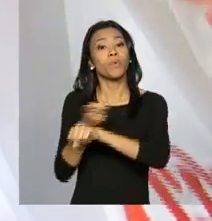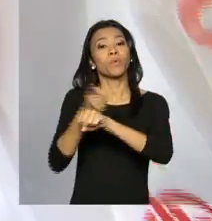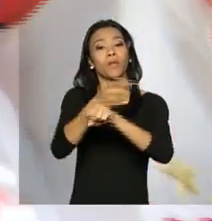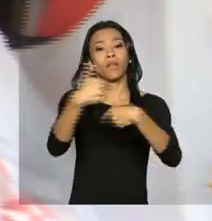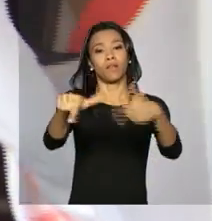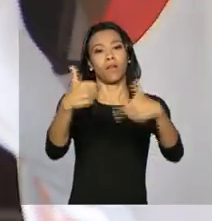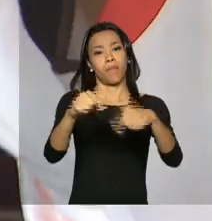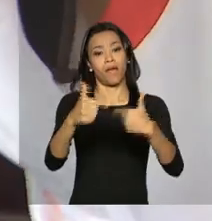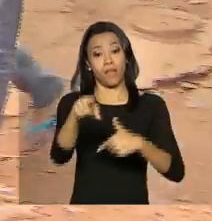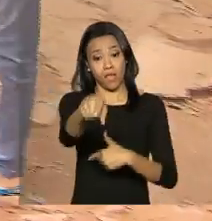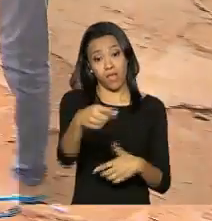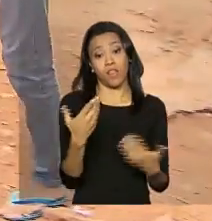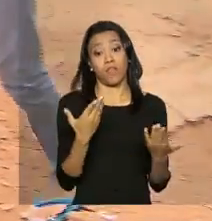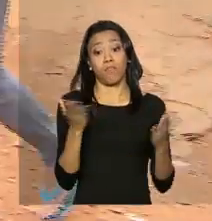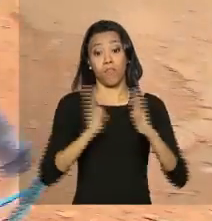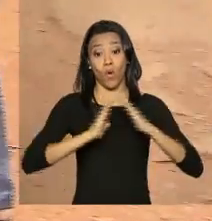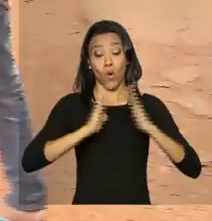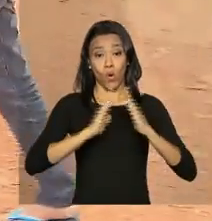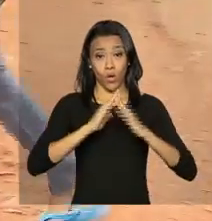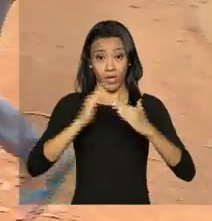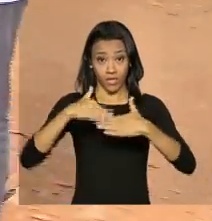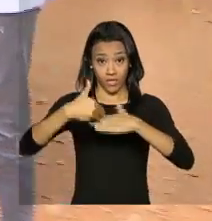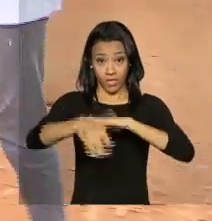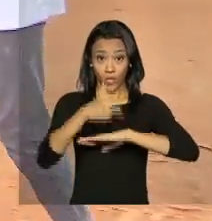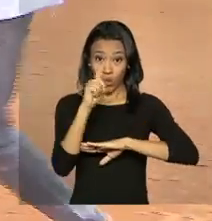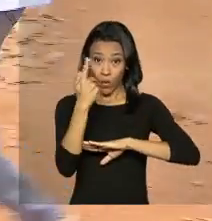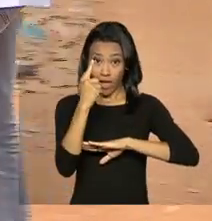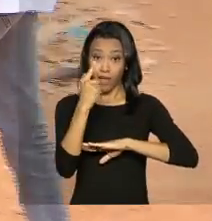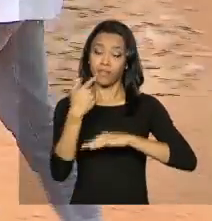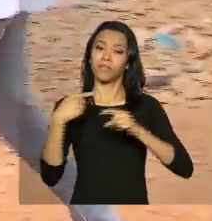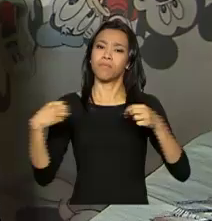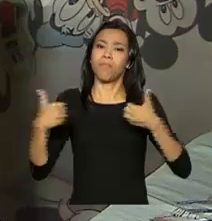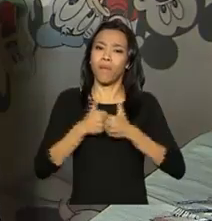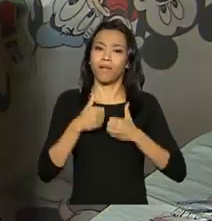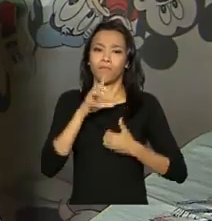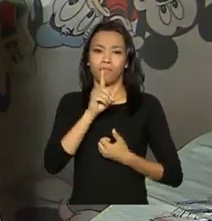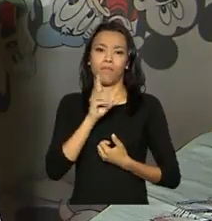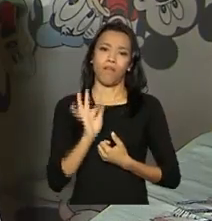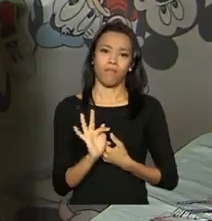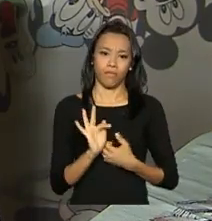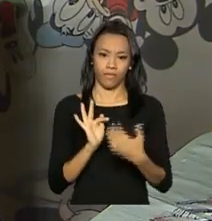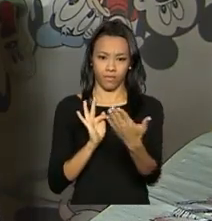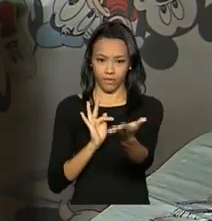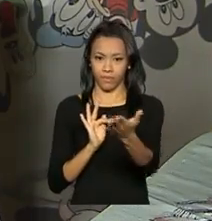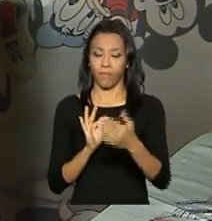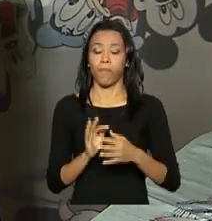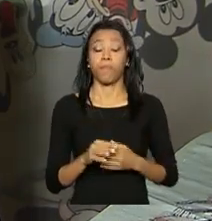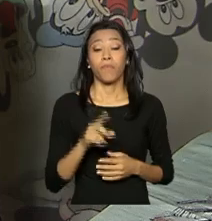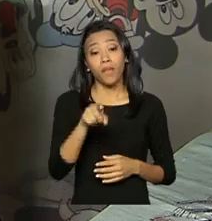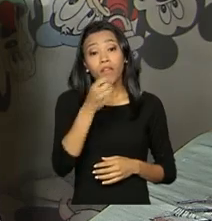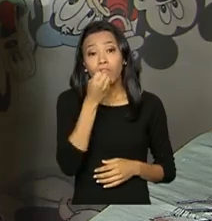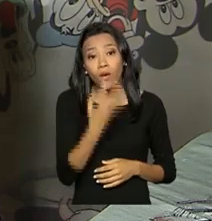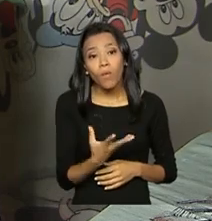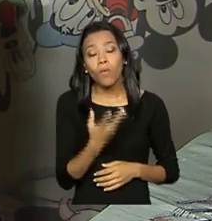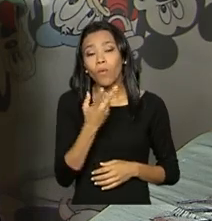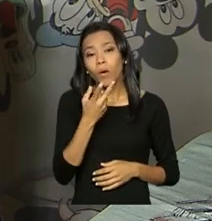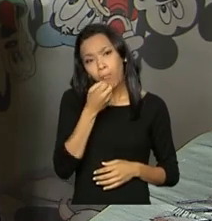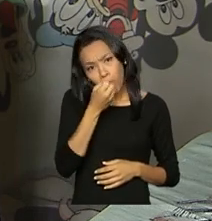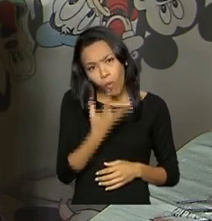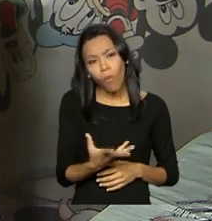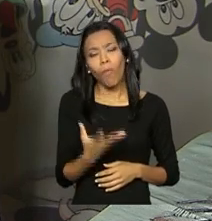que o jovem mora em uma cidade na divisa entre Goiás e o Distrito Federal. Eu acho bom para a pessoa que não